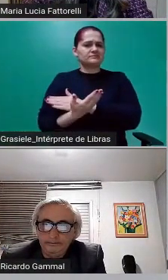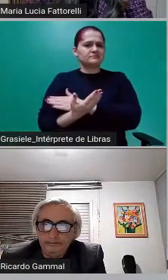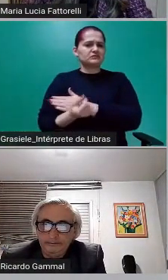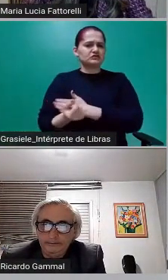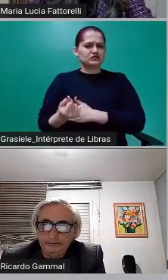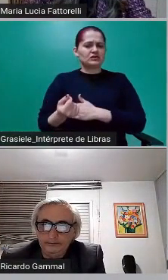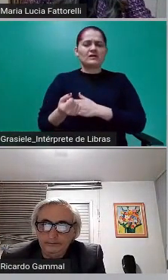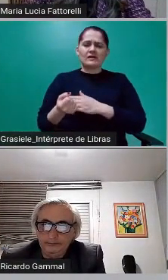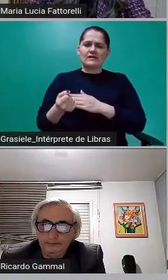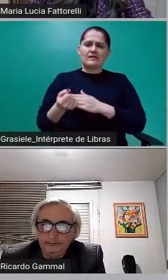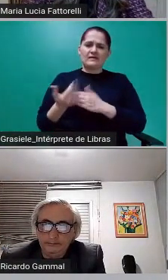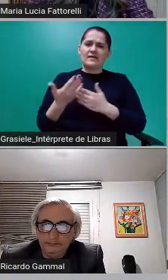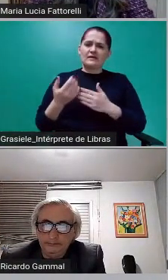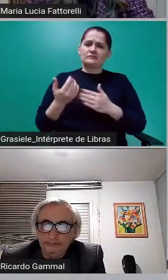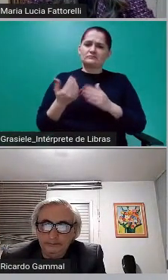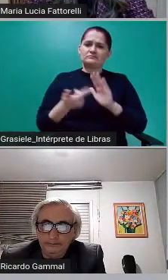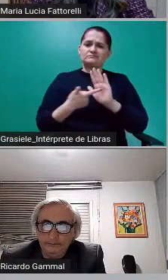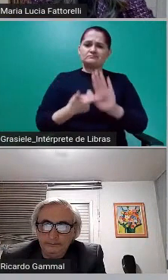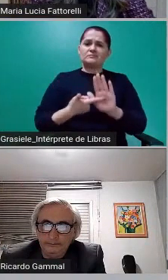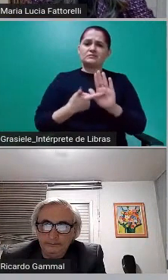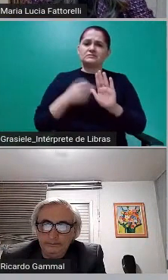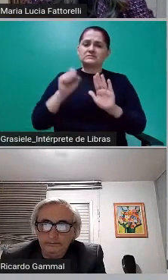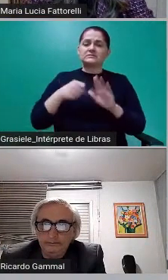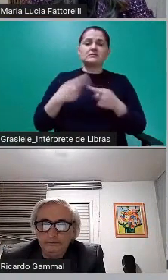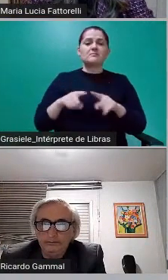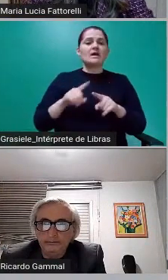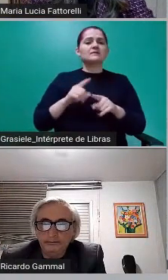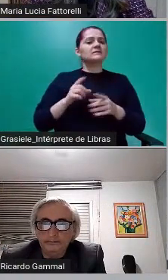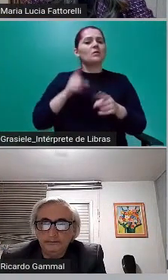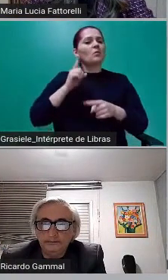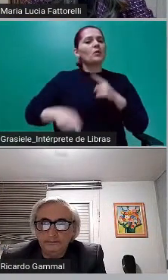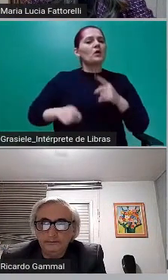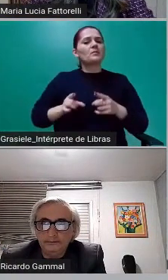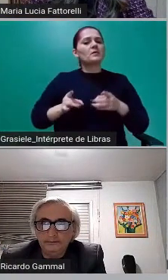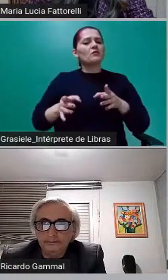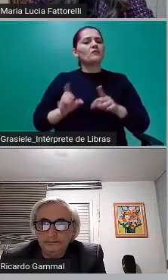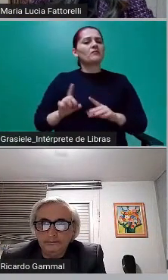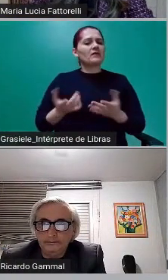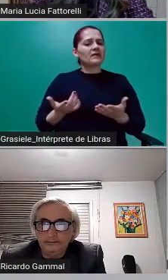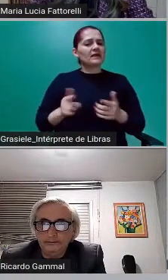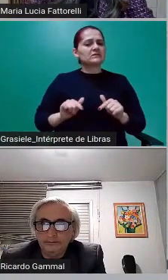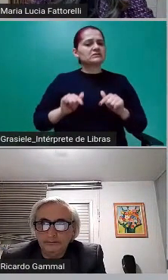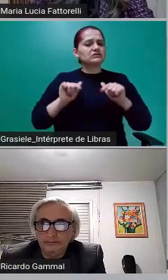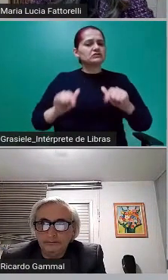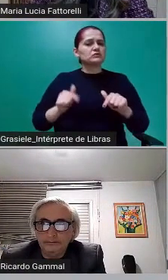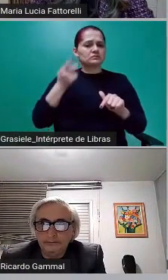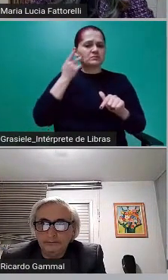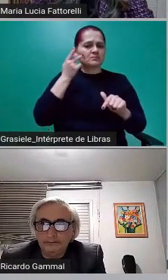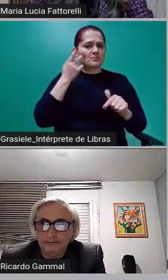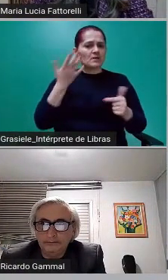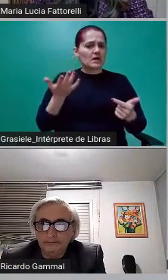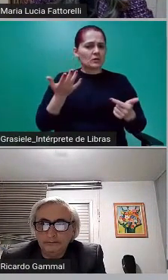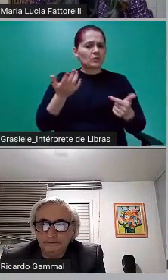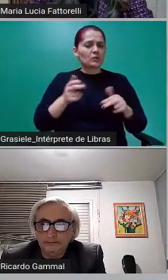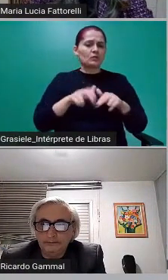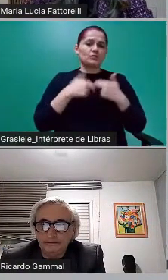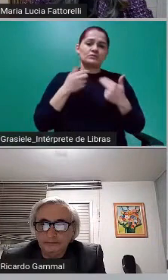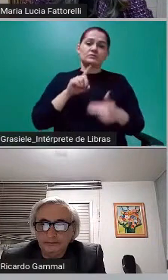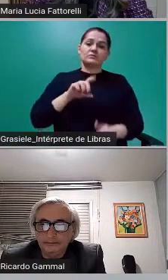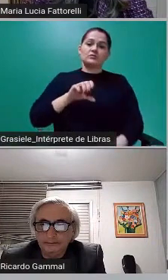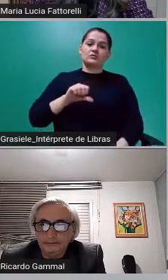Prefeitura de São Paulo não foram proibidos de serem rolados. E, com isso, em 1999,